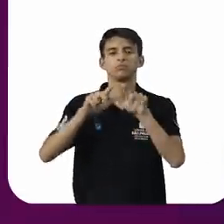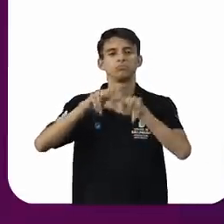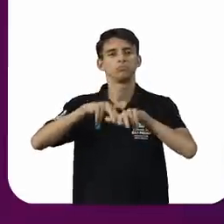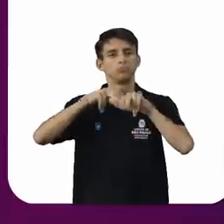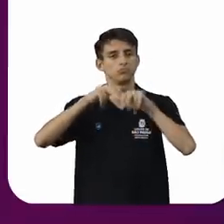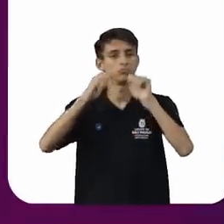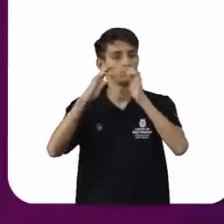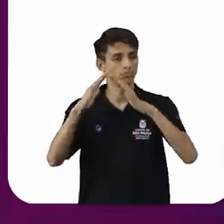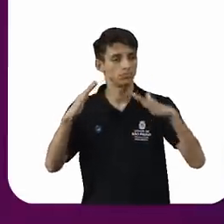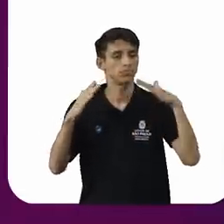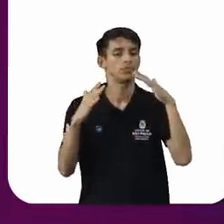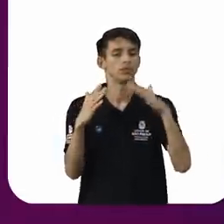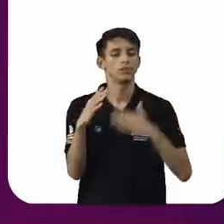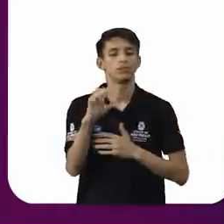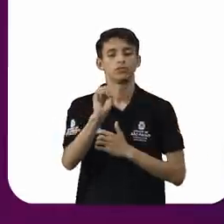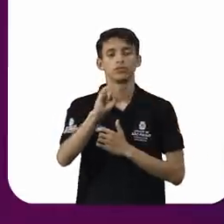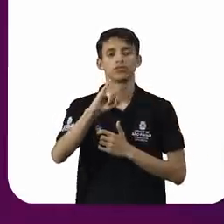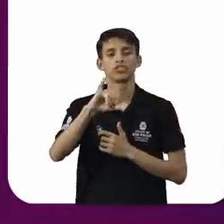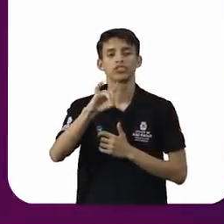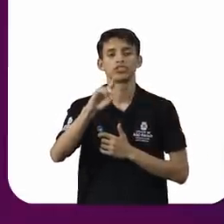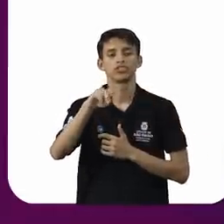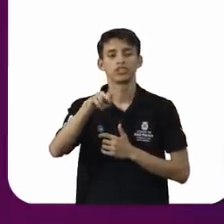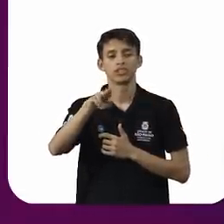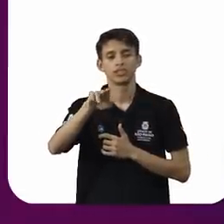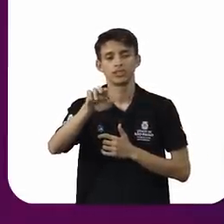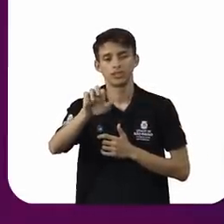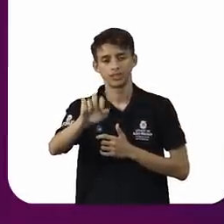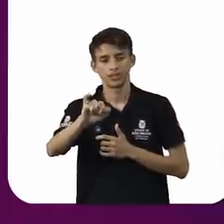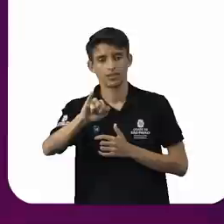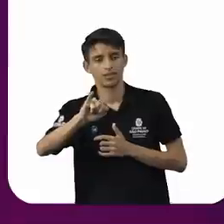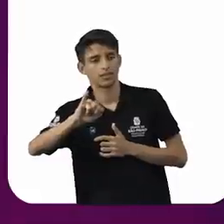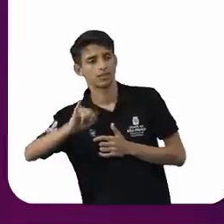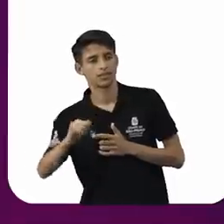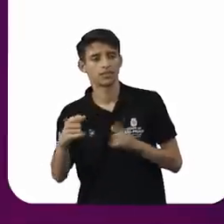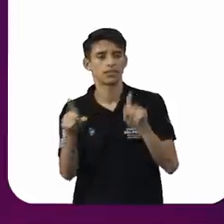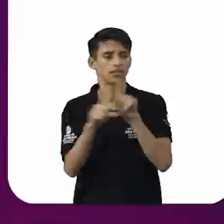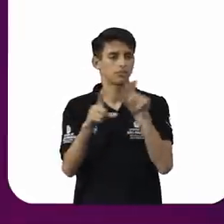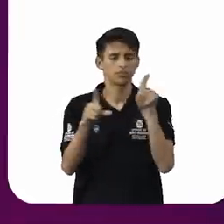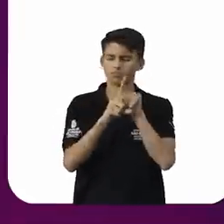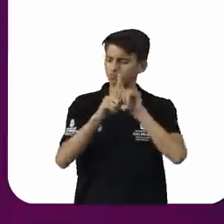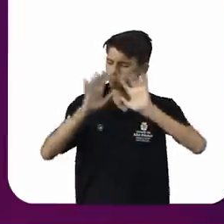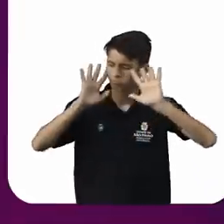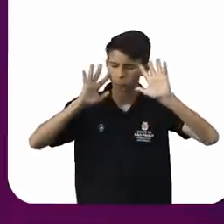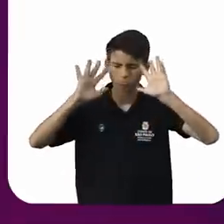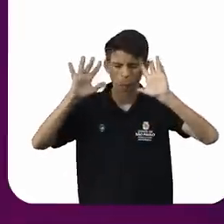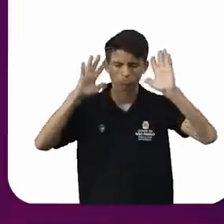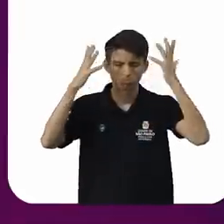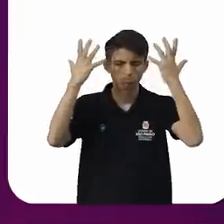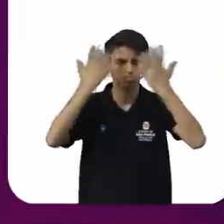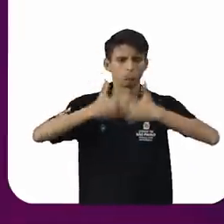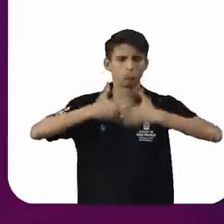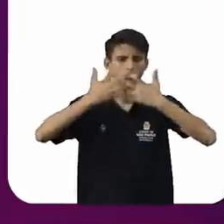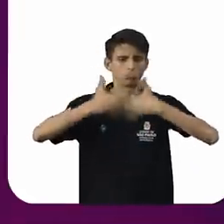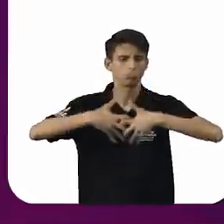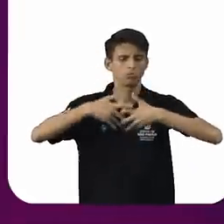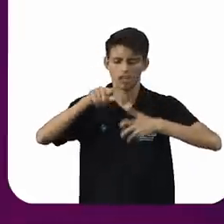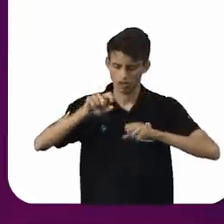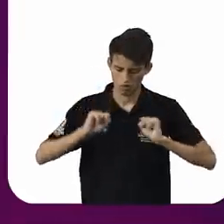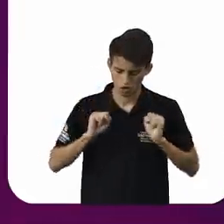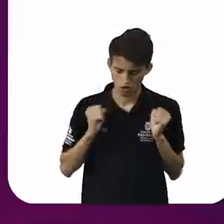Brasil, que é o Babá Sidney, é um fecundo pensador, um guerreiro,